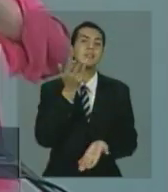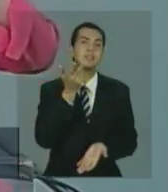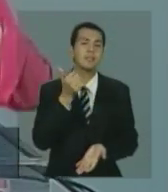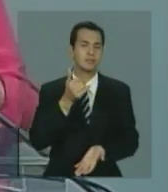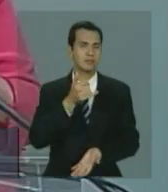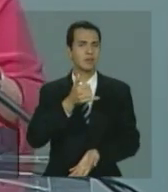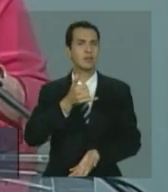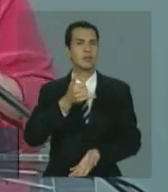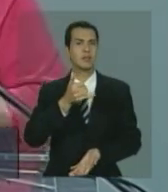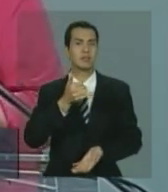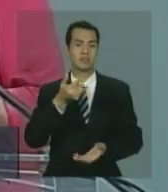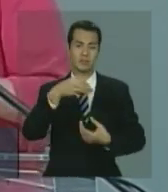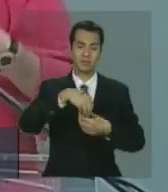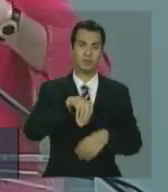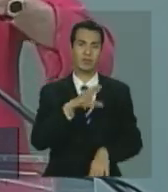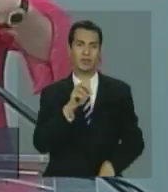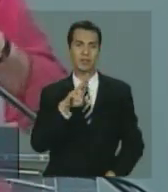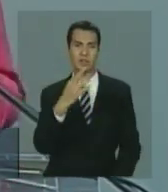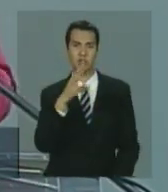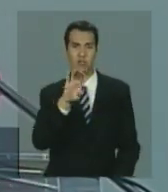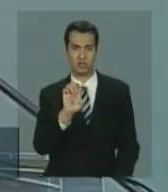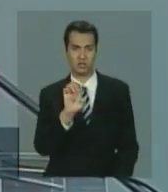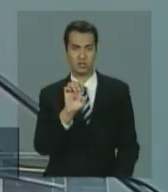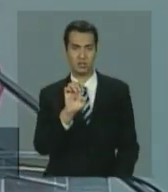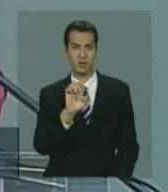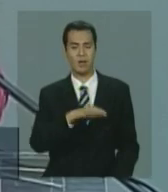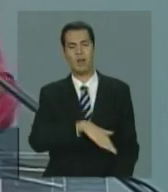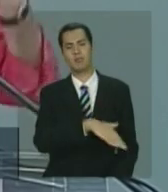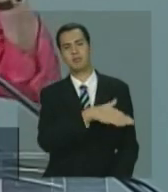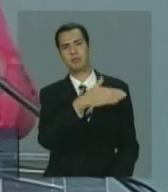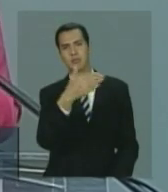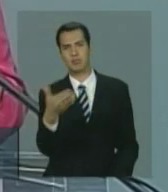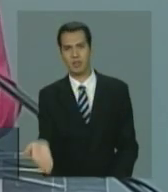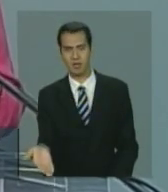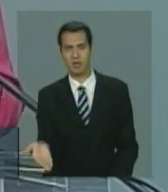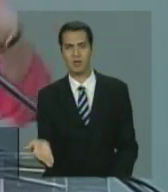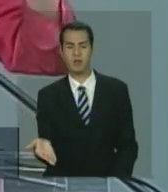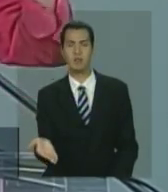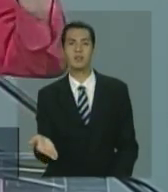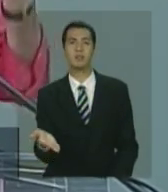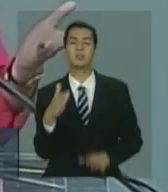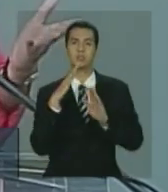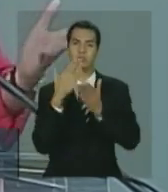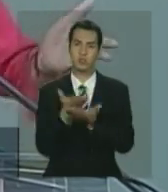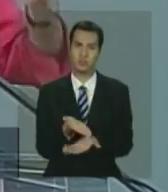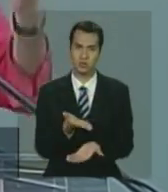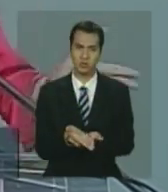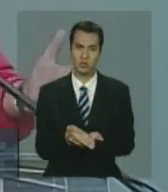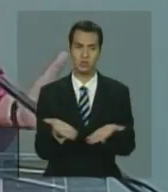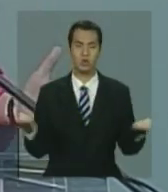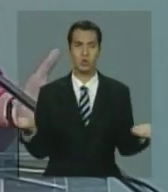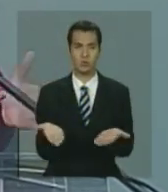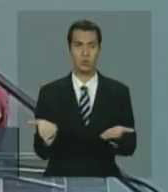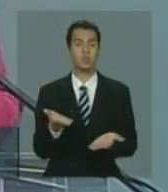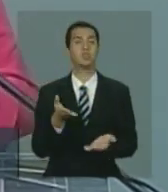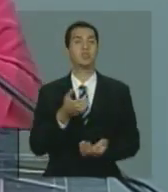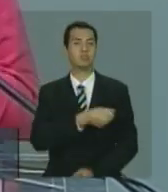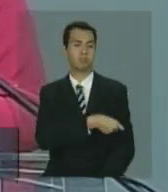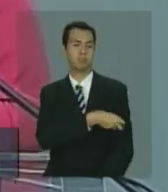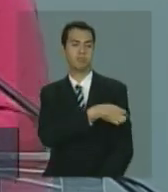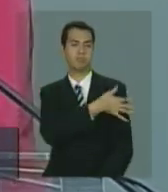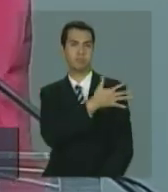-escola, passa pelo que na minha época a gente chamava de ensino primário e hoje chama fundamental.